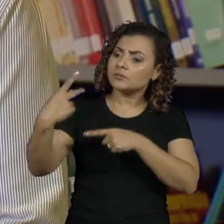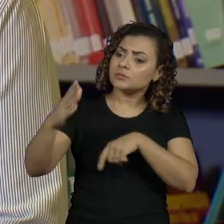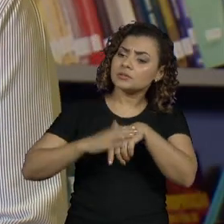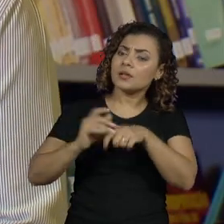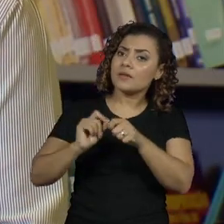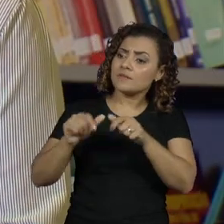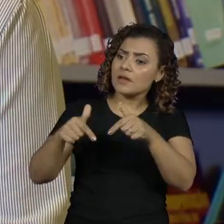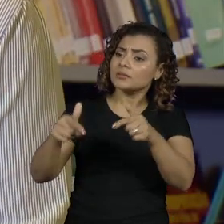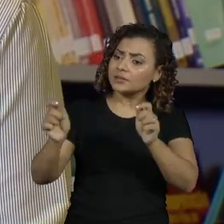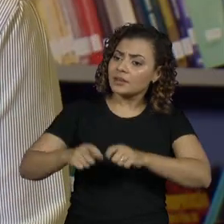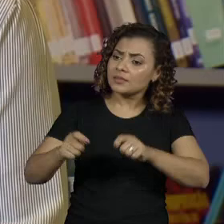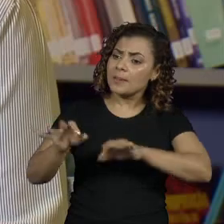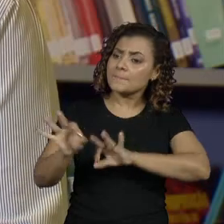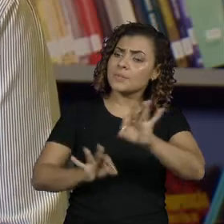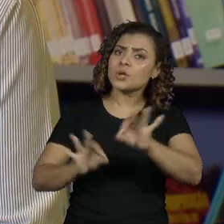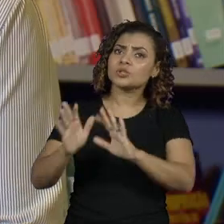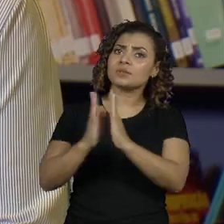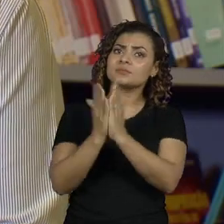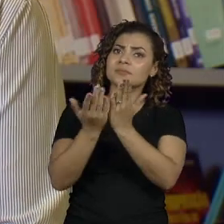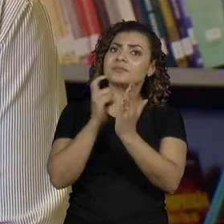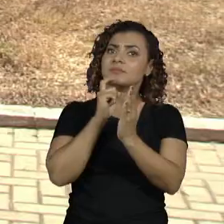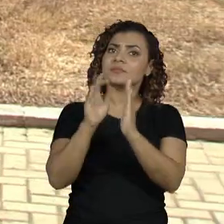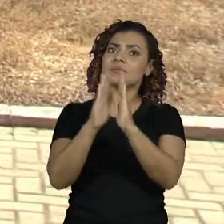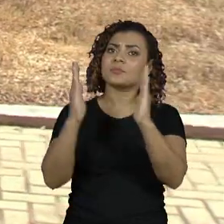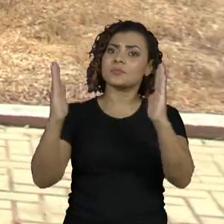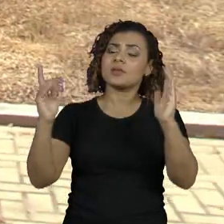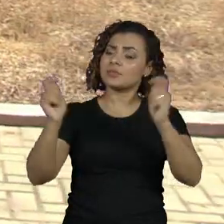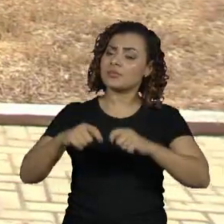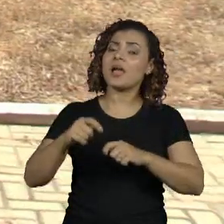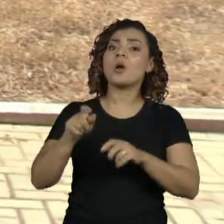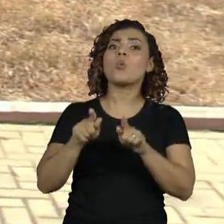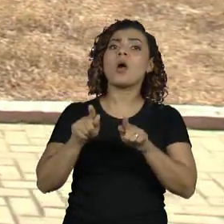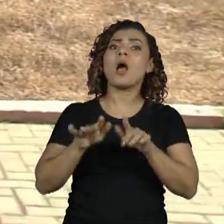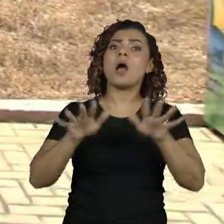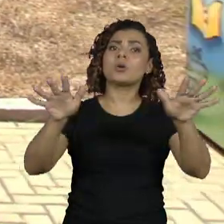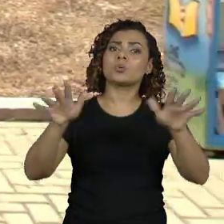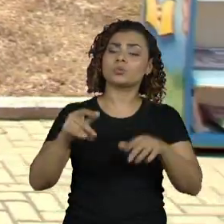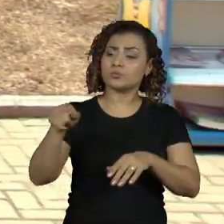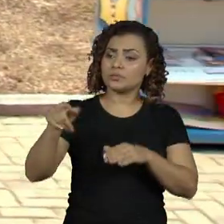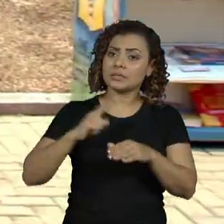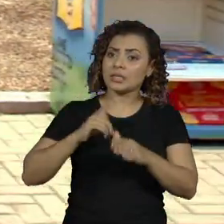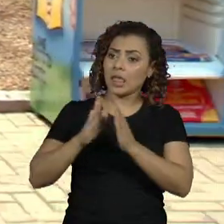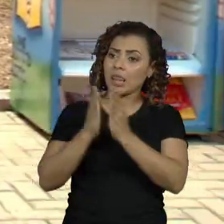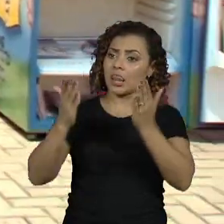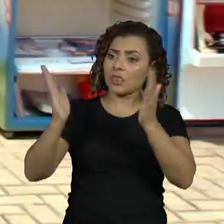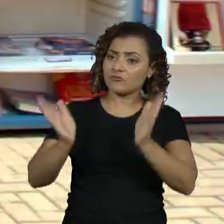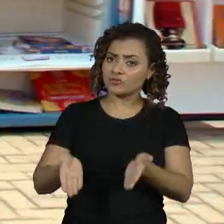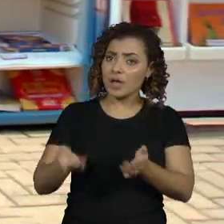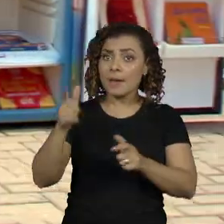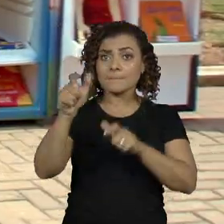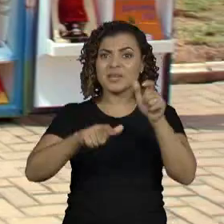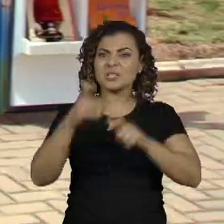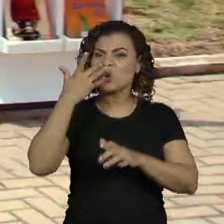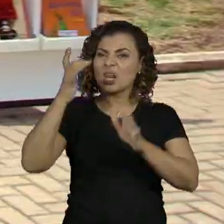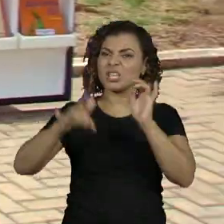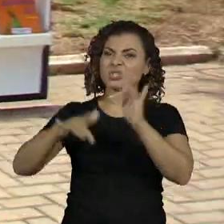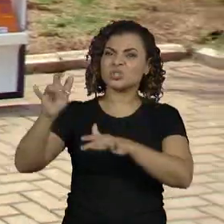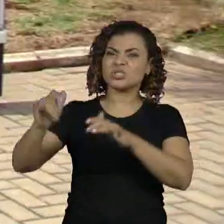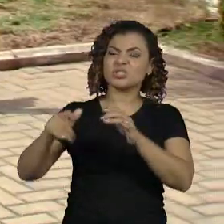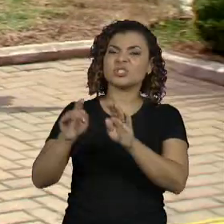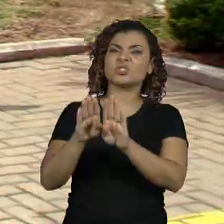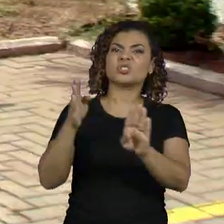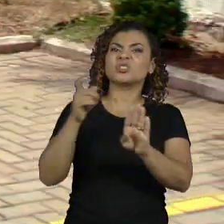o projeto Geladeira de Livros em Guarulhos? Você já tem os livros, as pessoas jogam a geladeira fora,